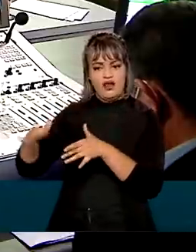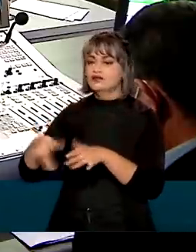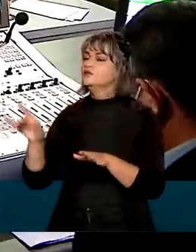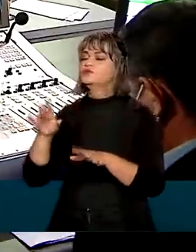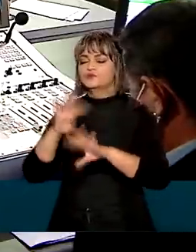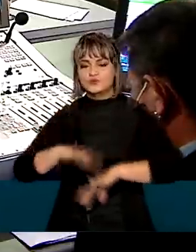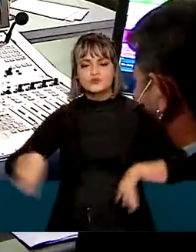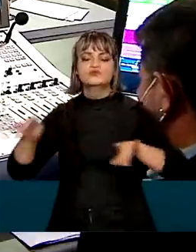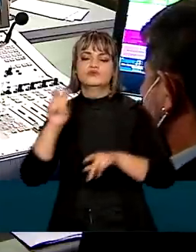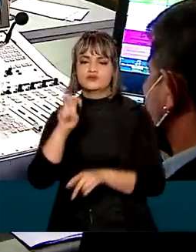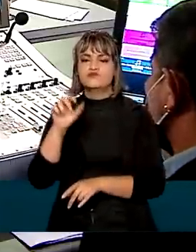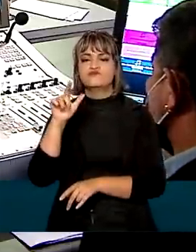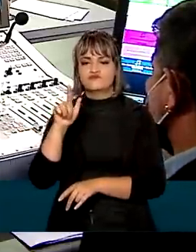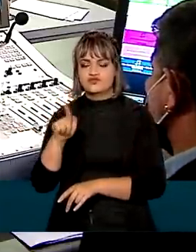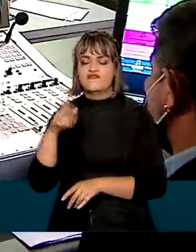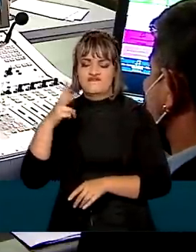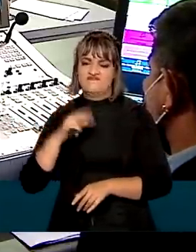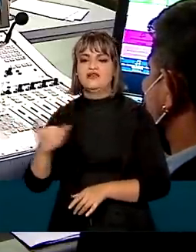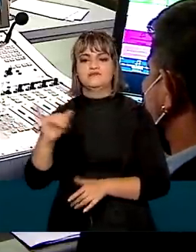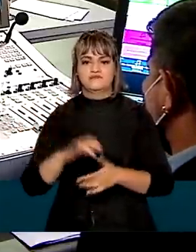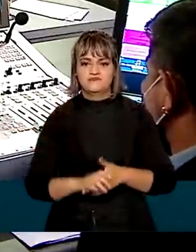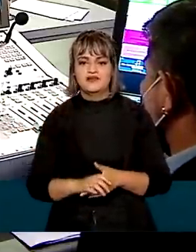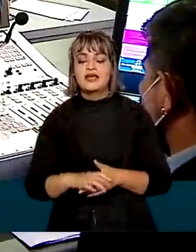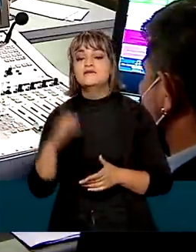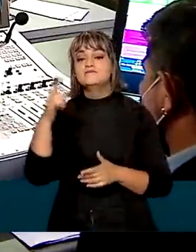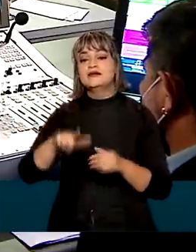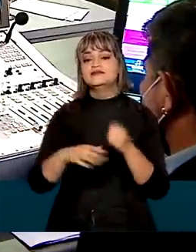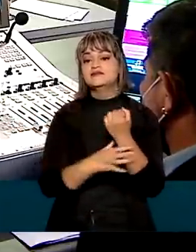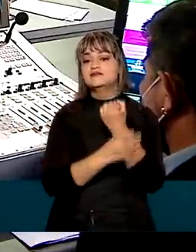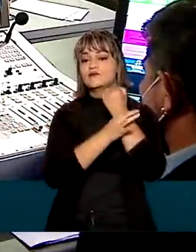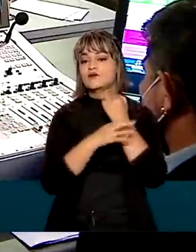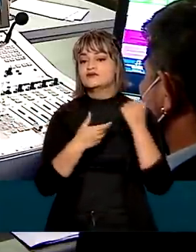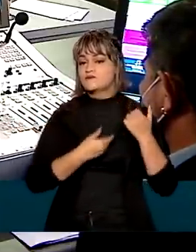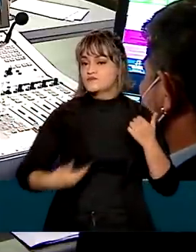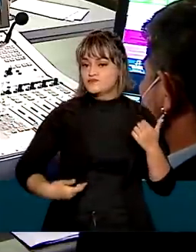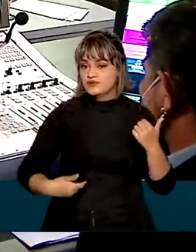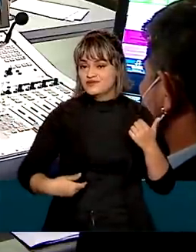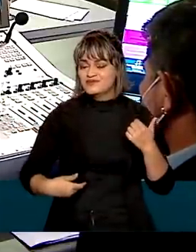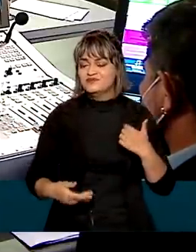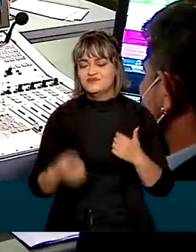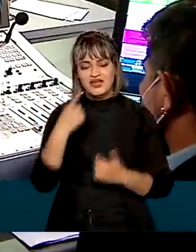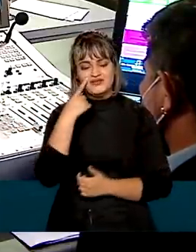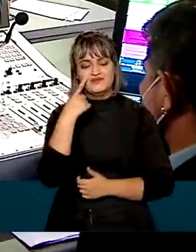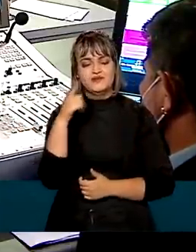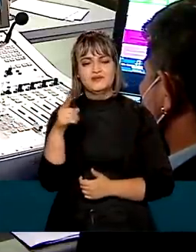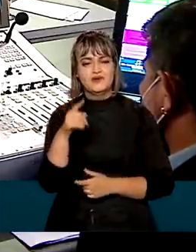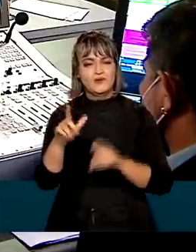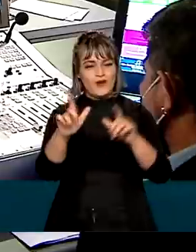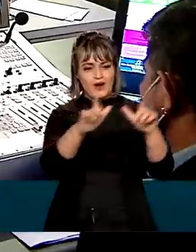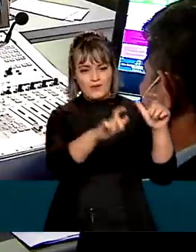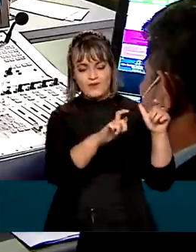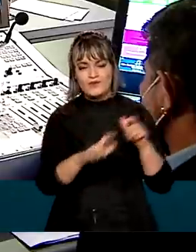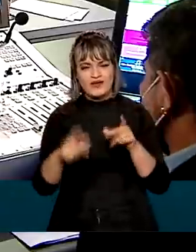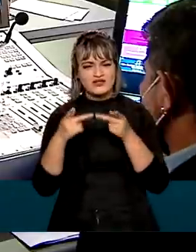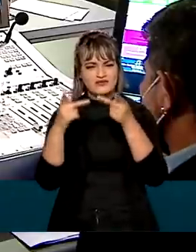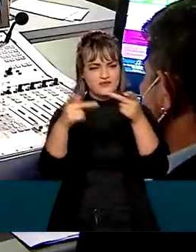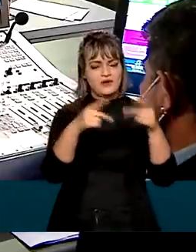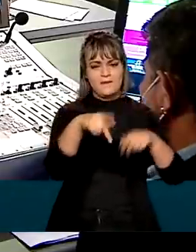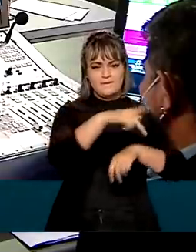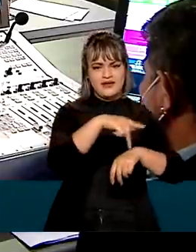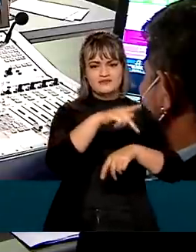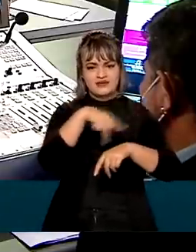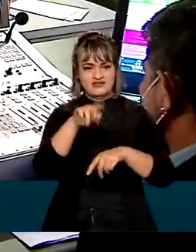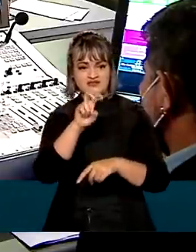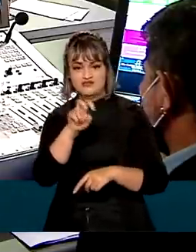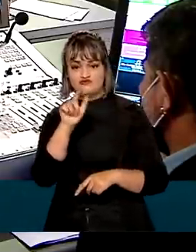5G. Vamos falar um pouco de segurança pública. A gente viu nos lugares que a gente viajou, nos países, onde